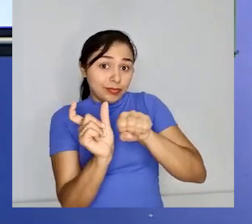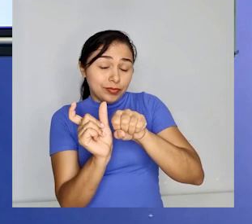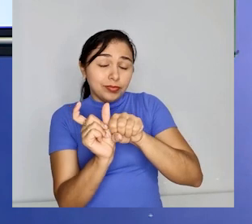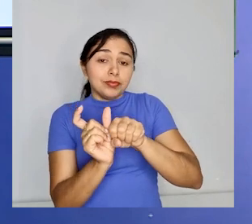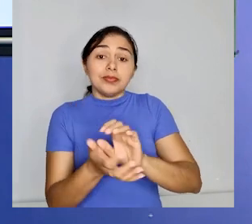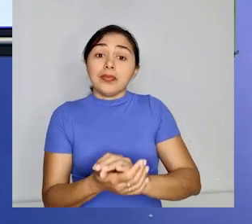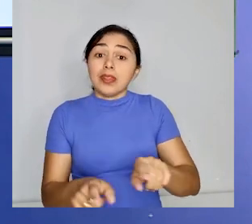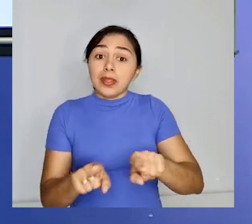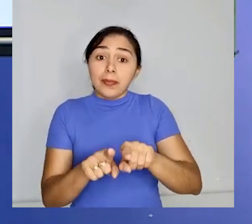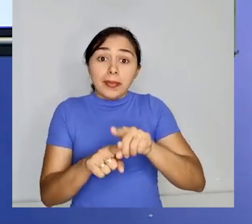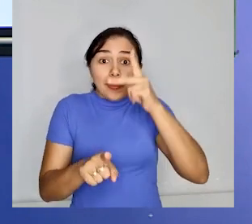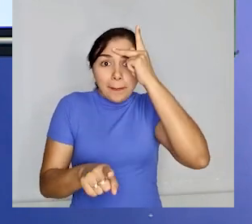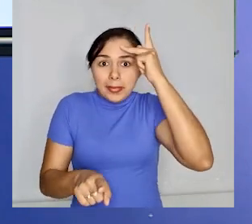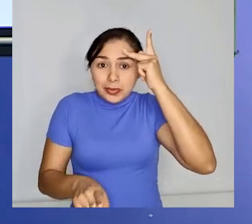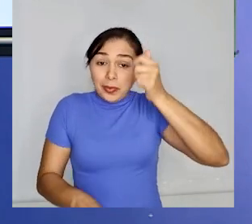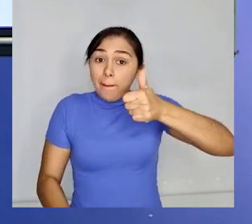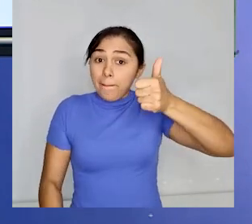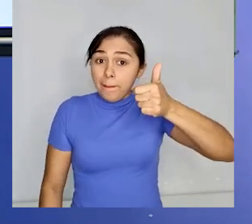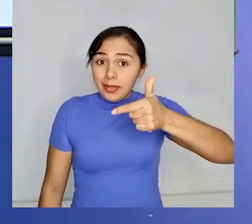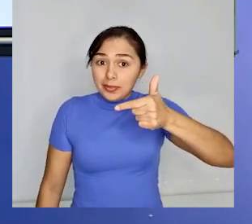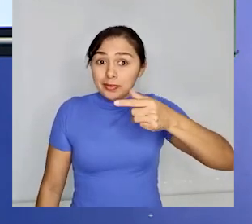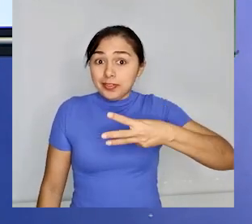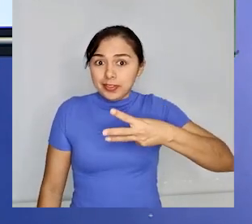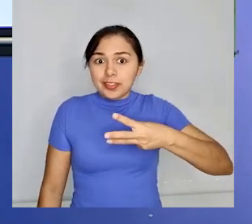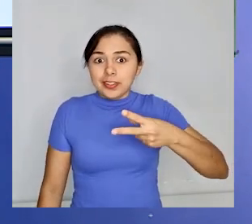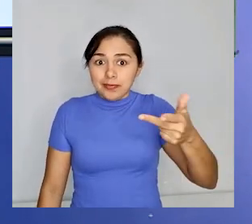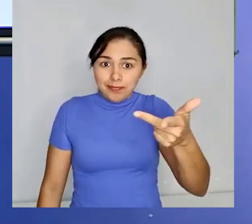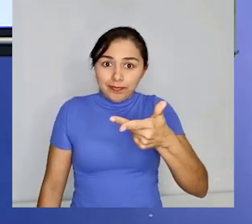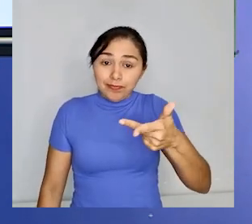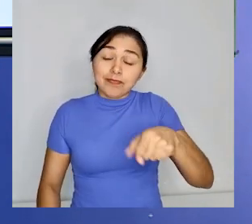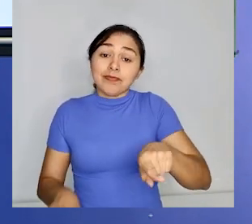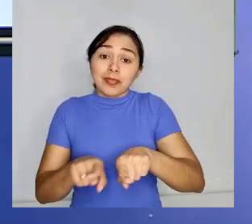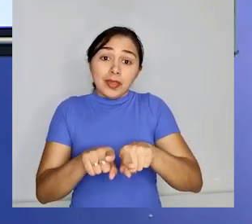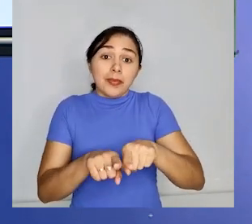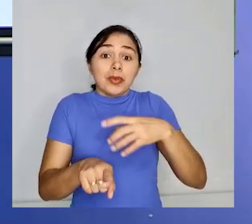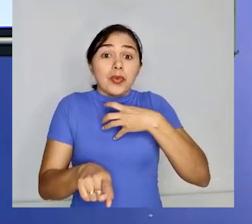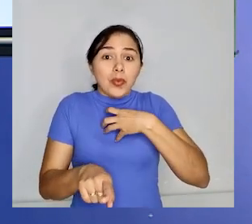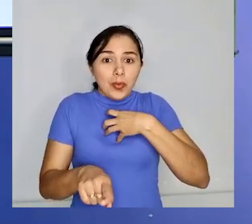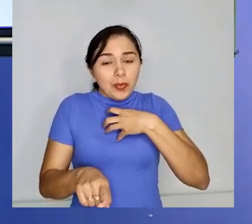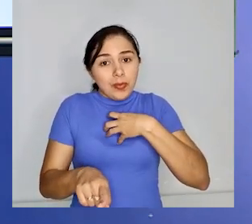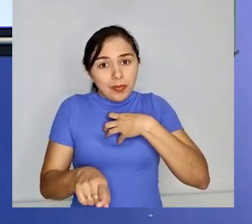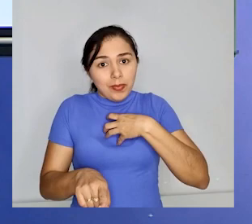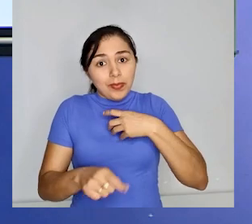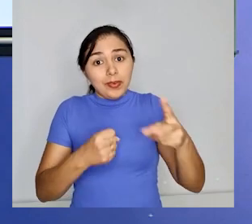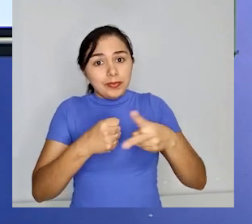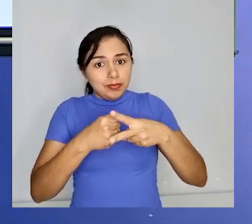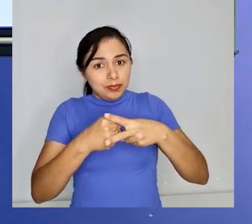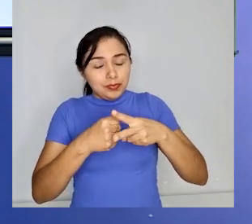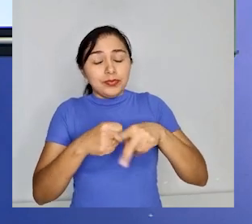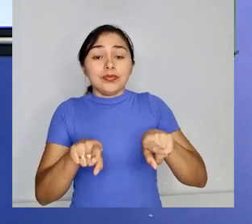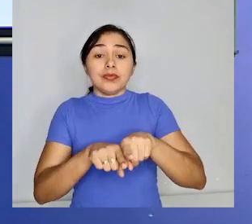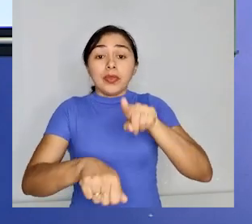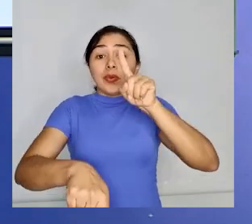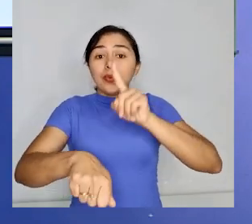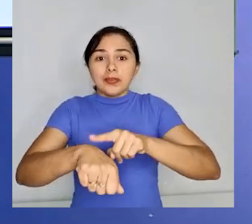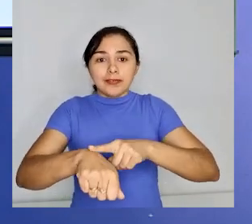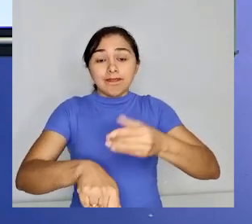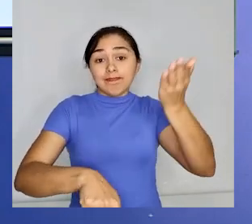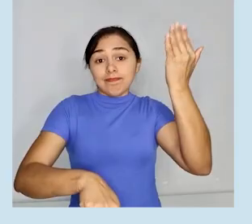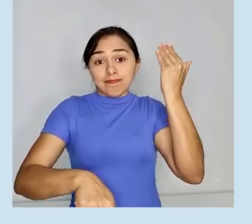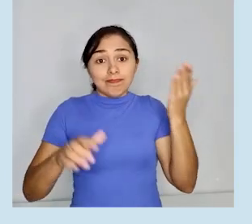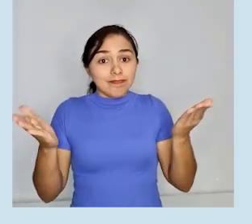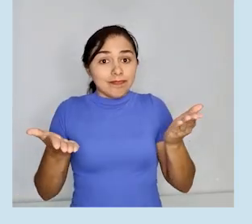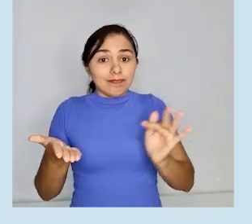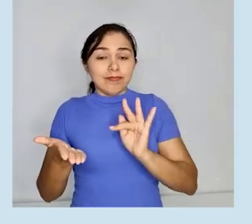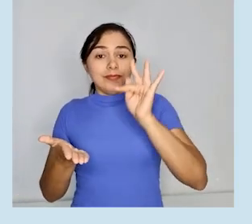gramatical, em modo, indicativo, subjuntivo e imperativo, e tempo, passado, presente e futuro.